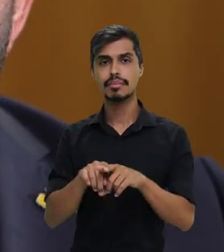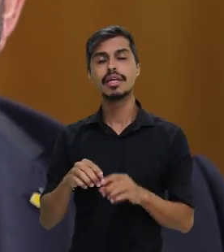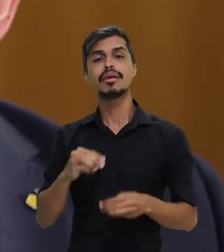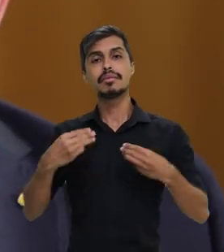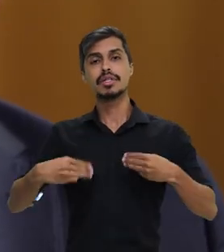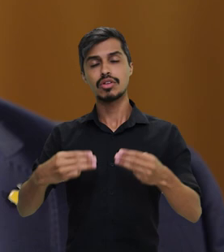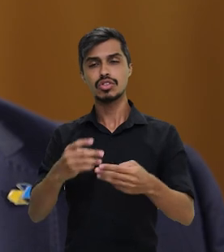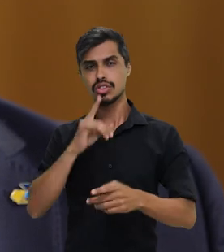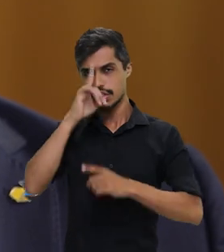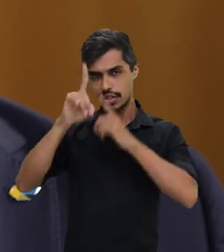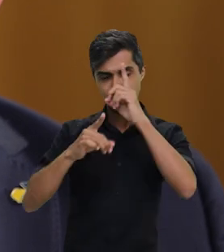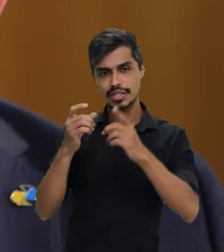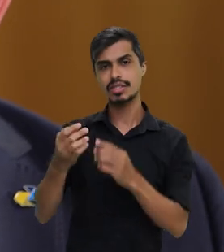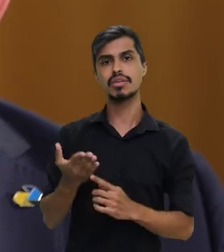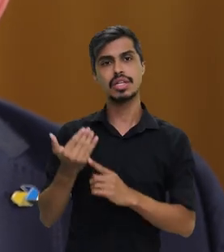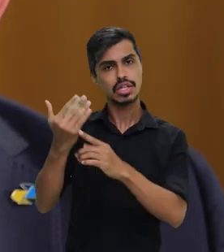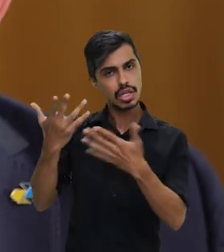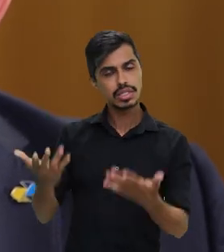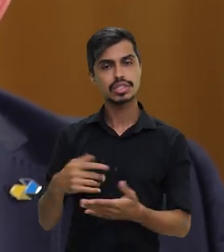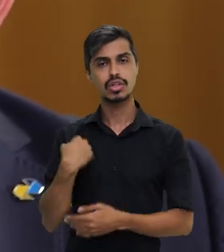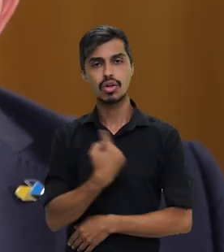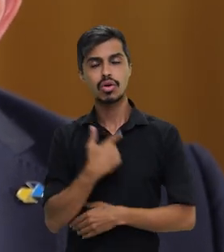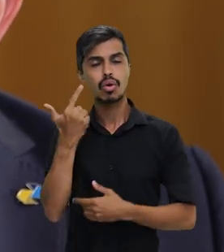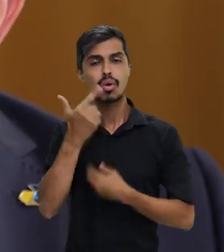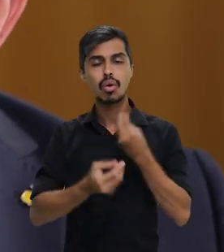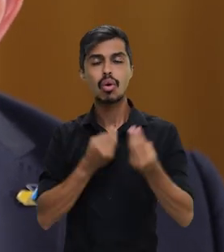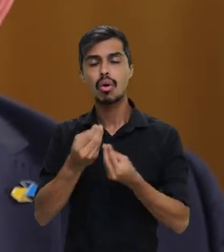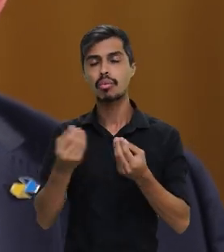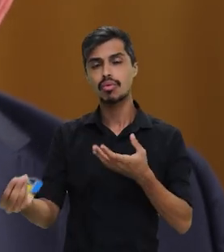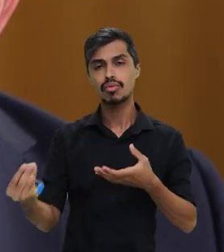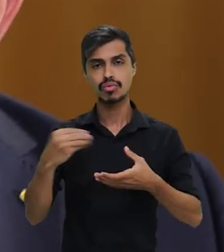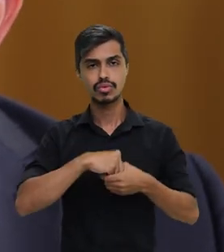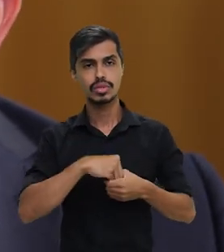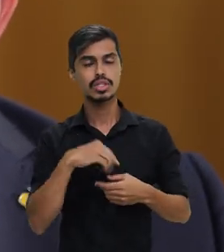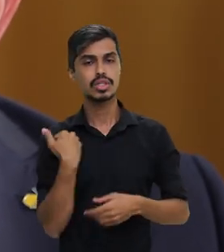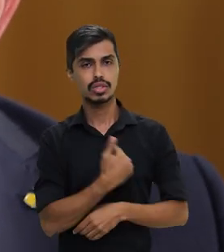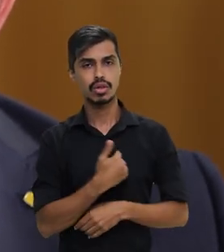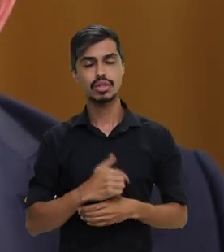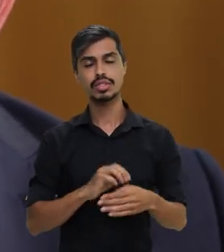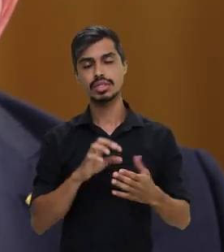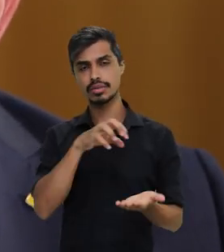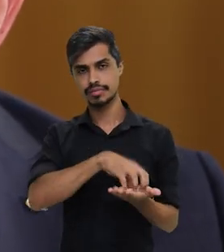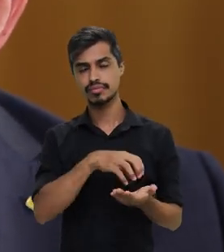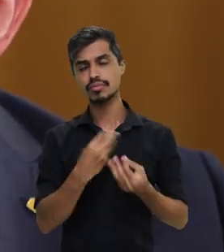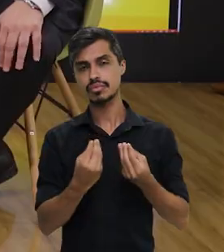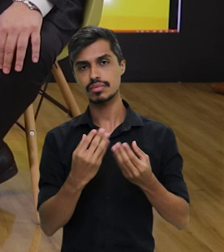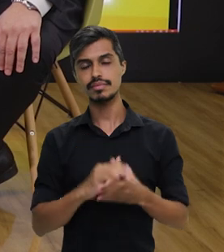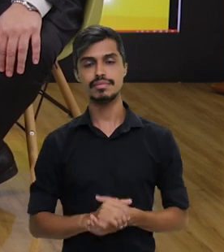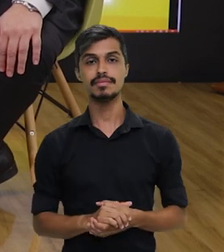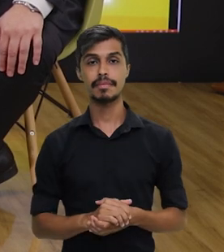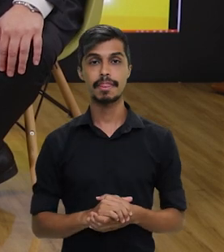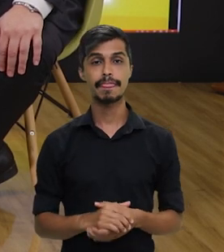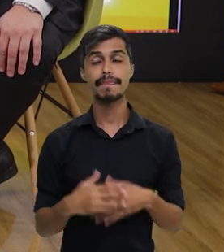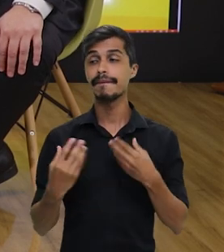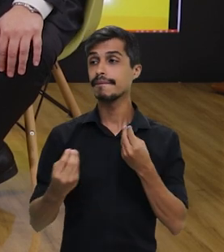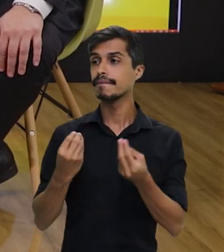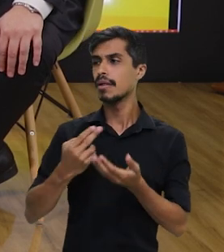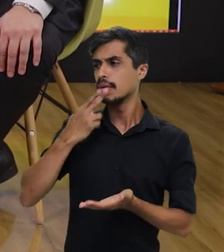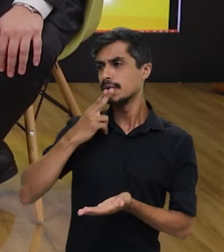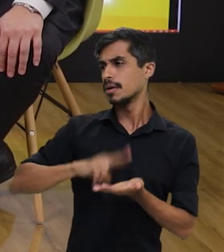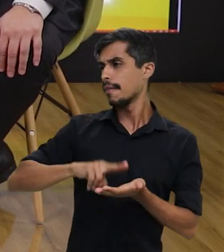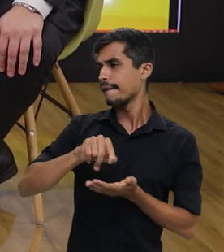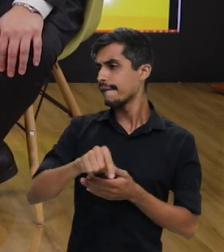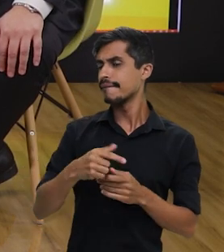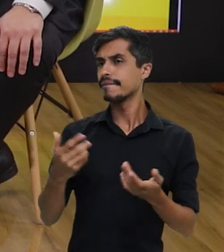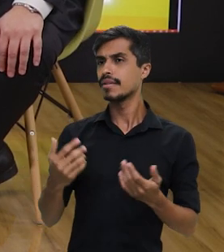Ministério da Gestão e Inovação, como a gente vai acoplar esses novos serviços públicos digitais nas nossas agências. Como o serviço postal